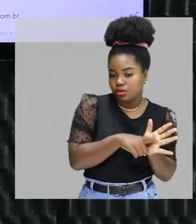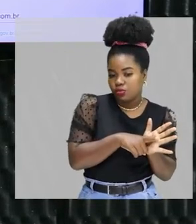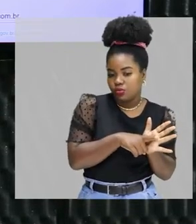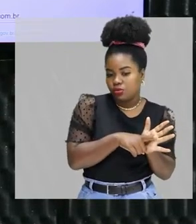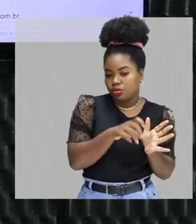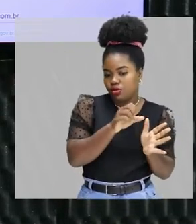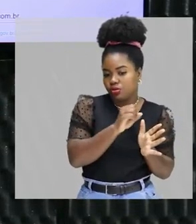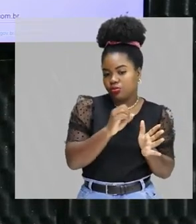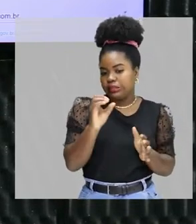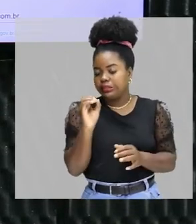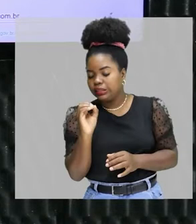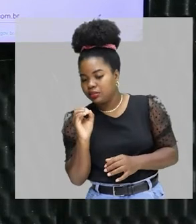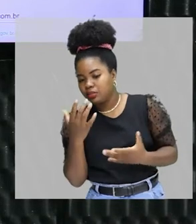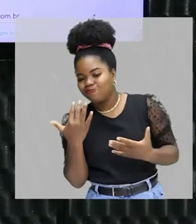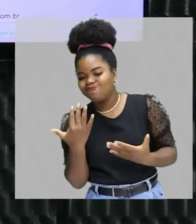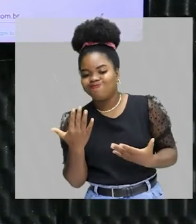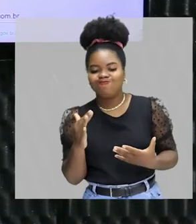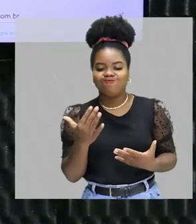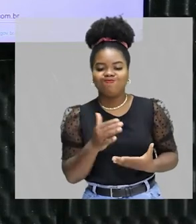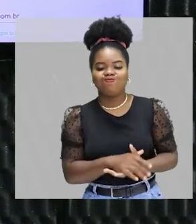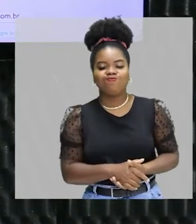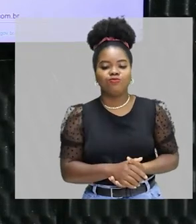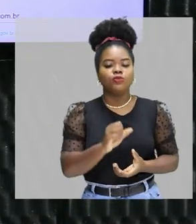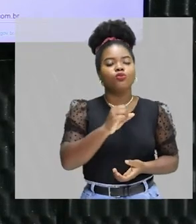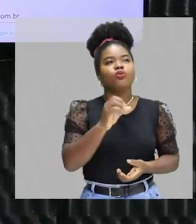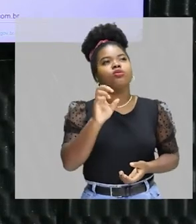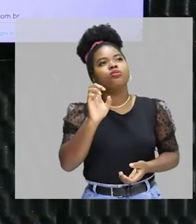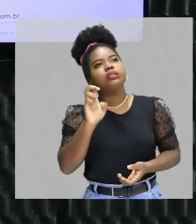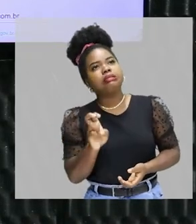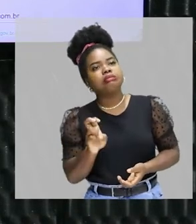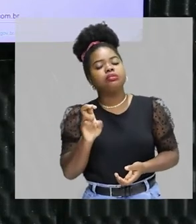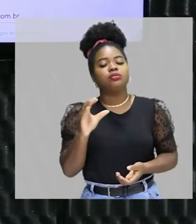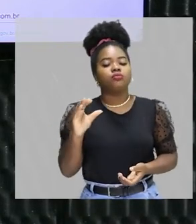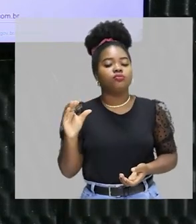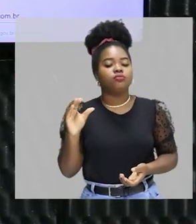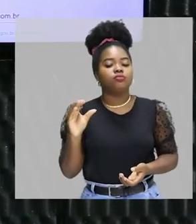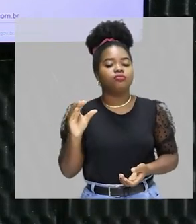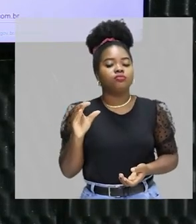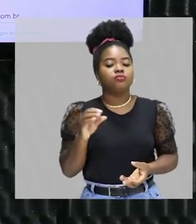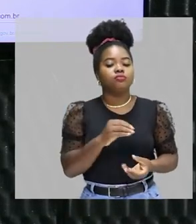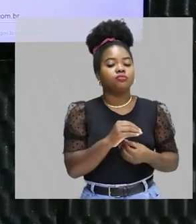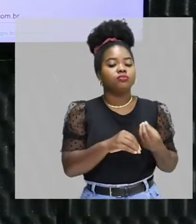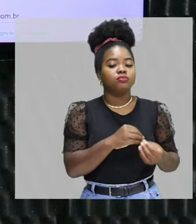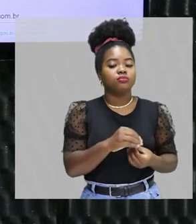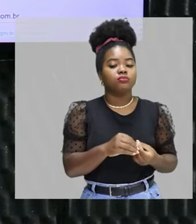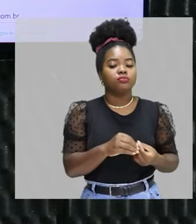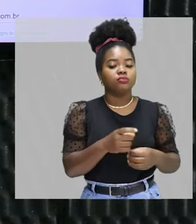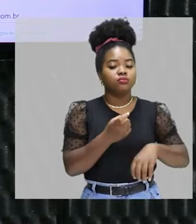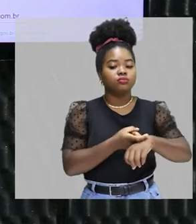certo? Na verdade, é menos 85 graus Celsius. A substância estaria no estado